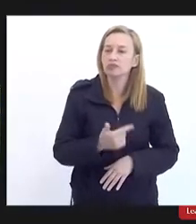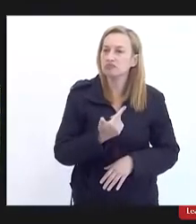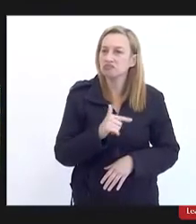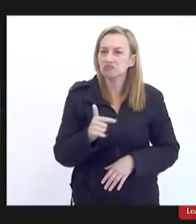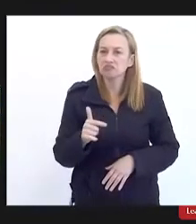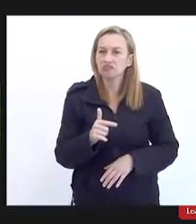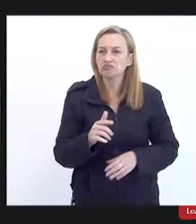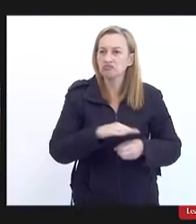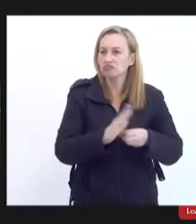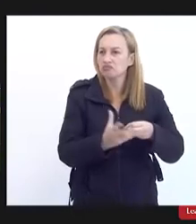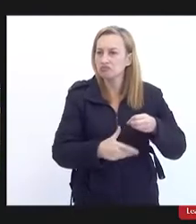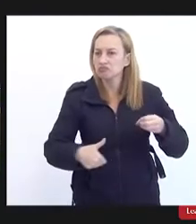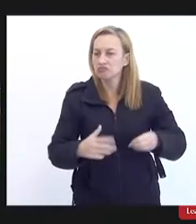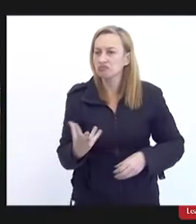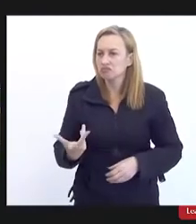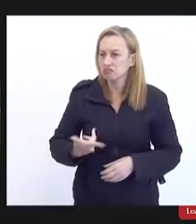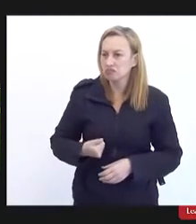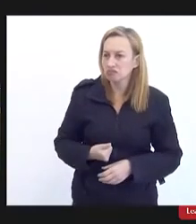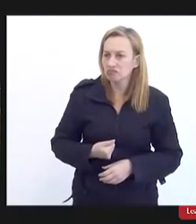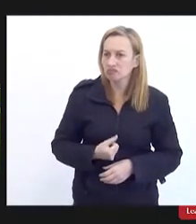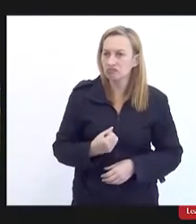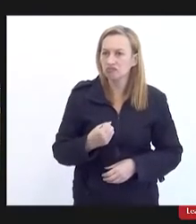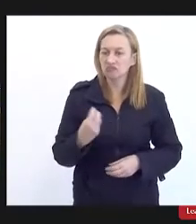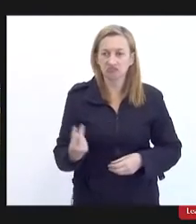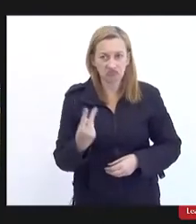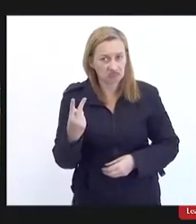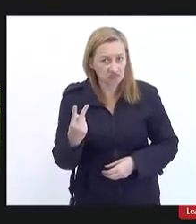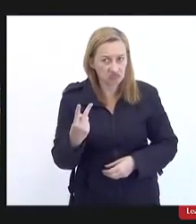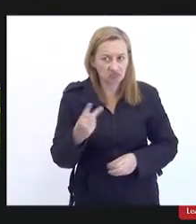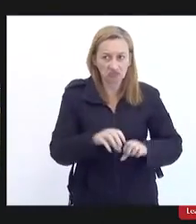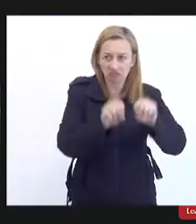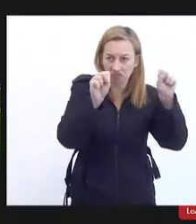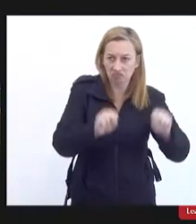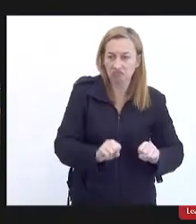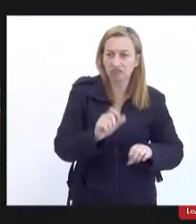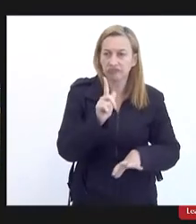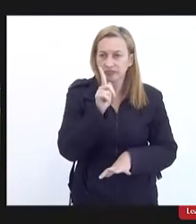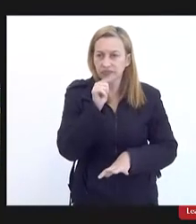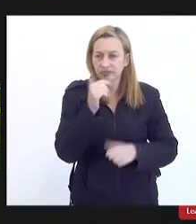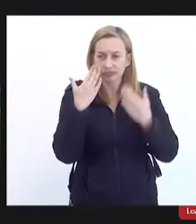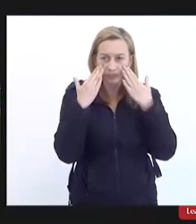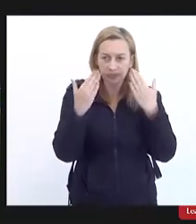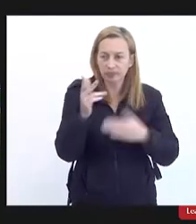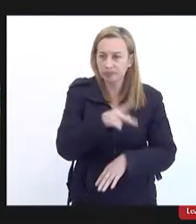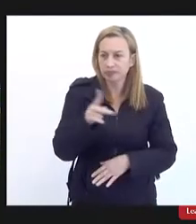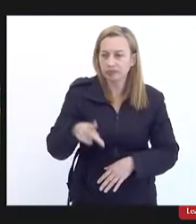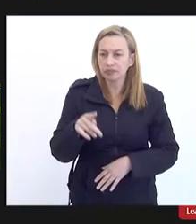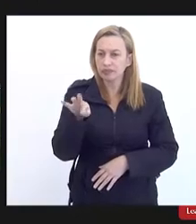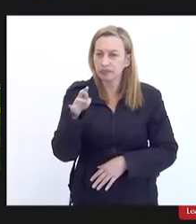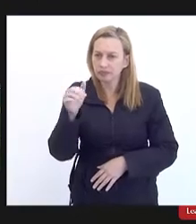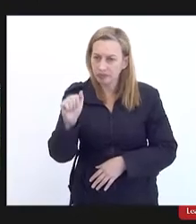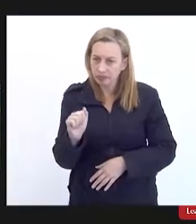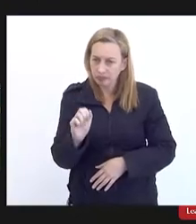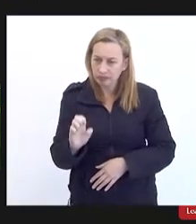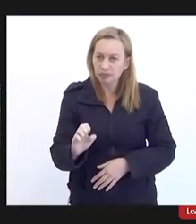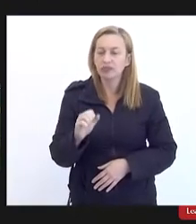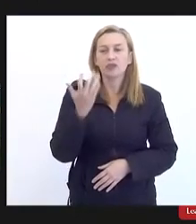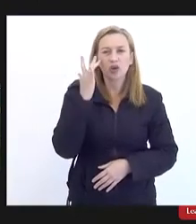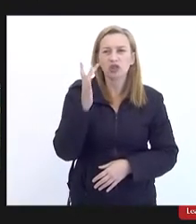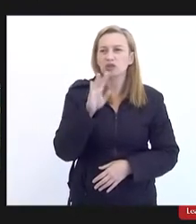um saneamento adequado que sequer vão dar valor ao sistema que foi apresentado pelo professor Imateia que acho que é barramança que